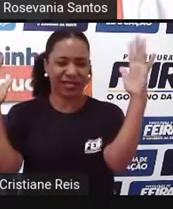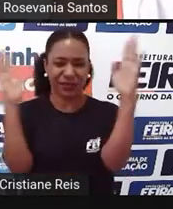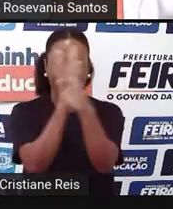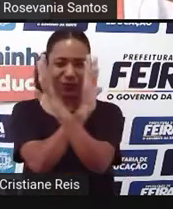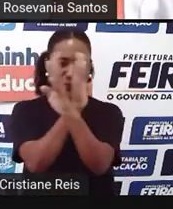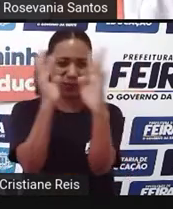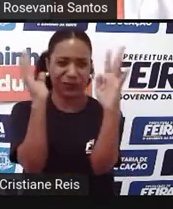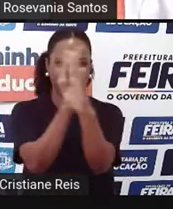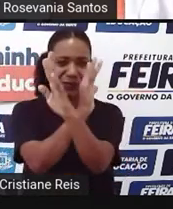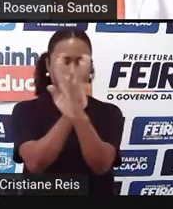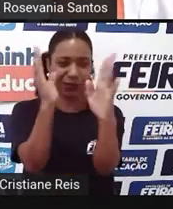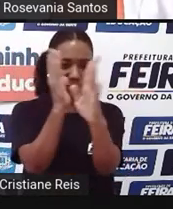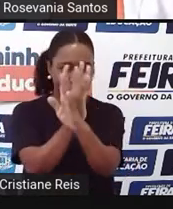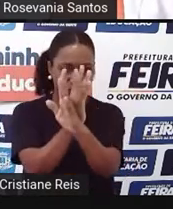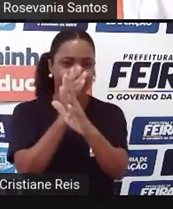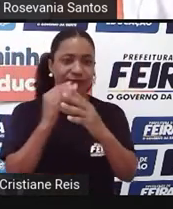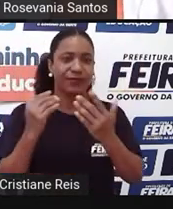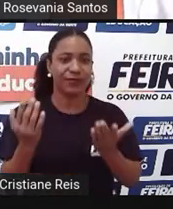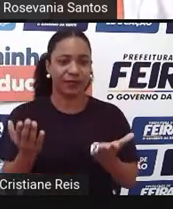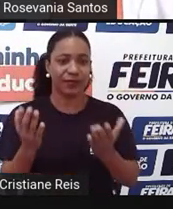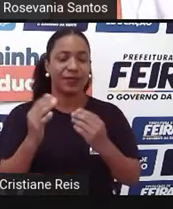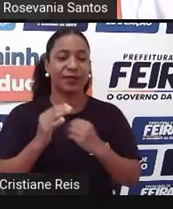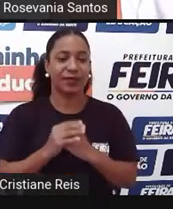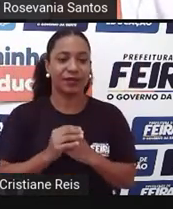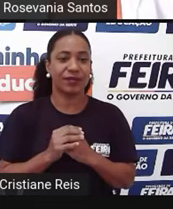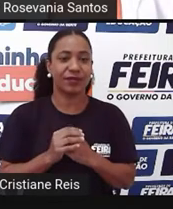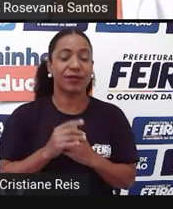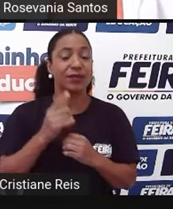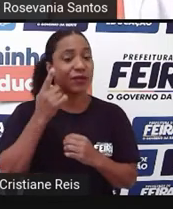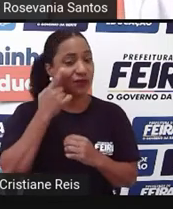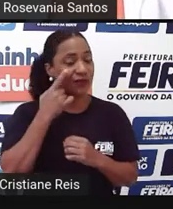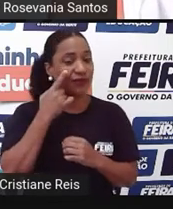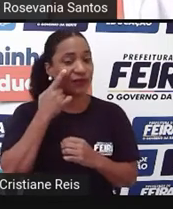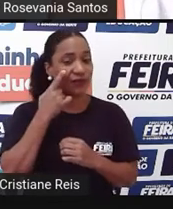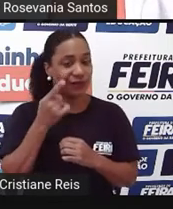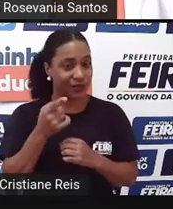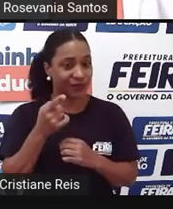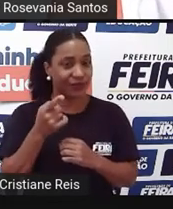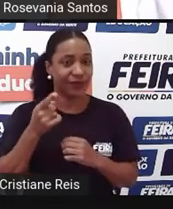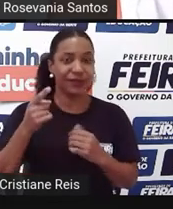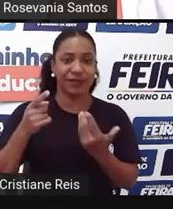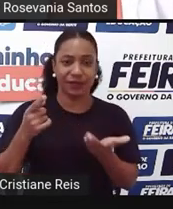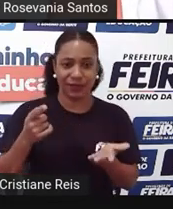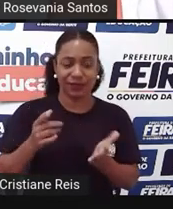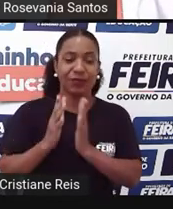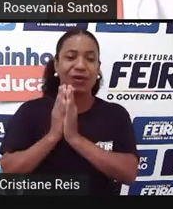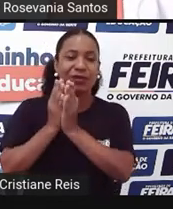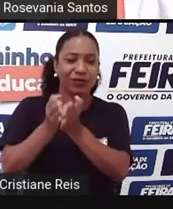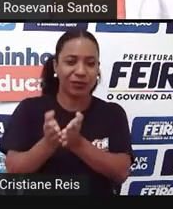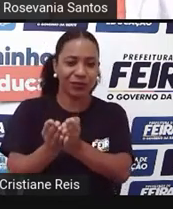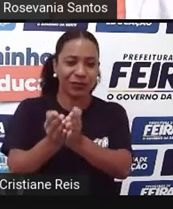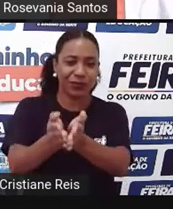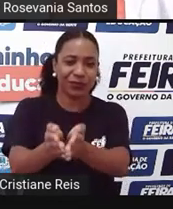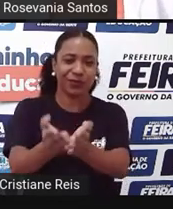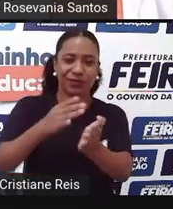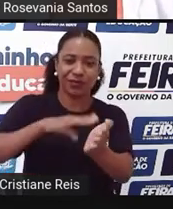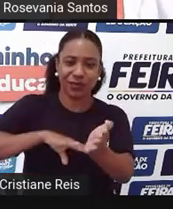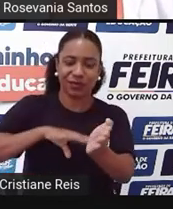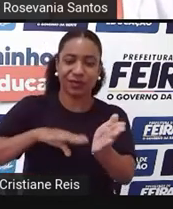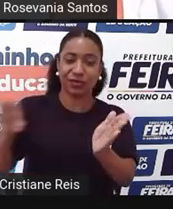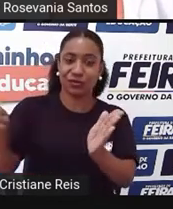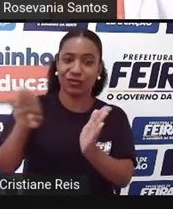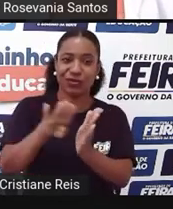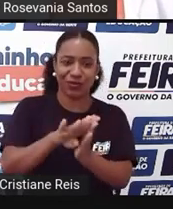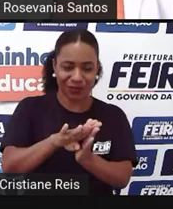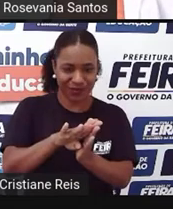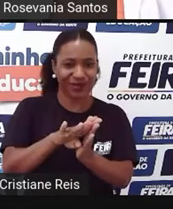Então, durante aquele processo, né, que já que a está falando da vegetação original, já na chegada lá dos portugueses, até um tempinho depois, que